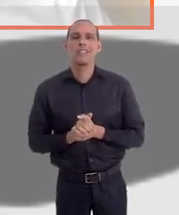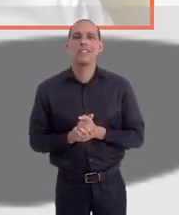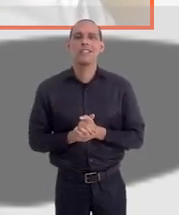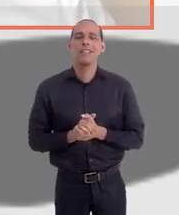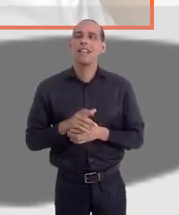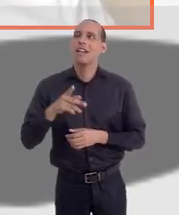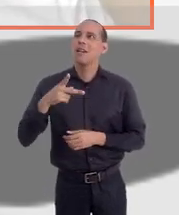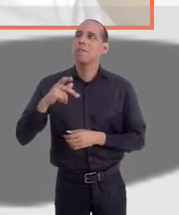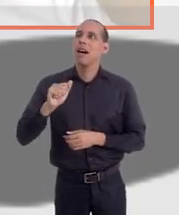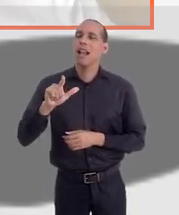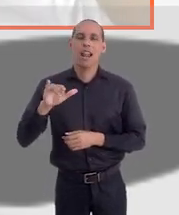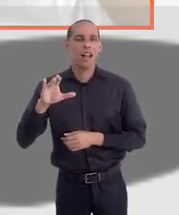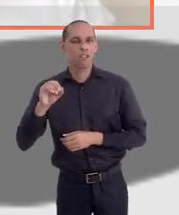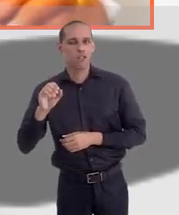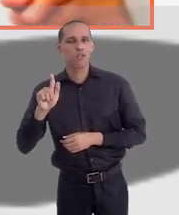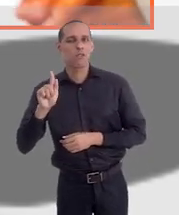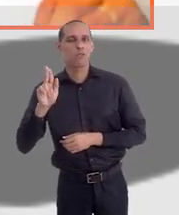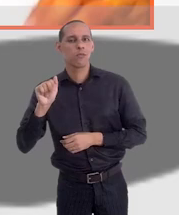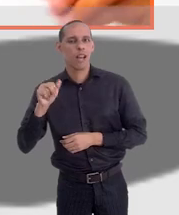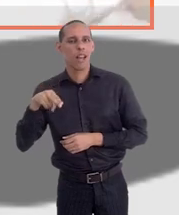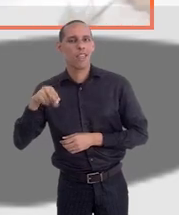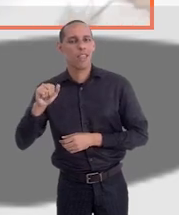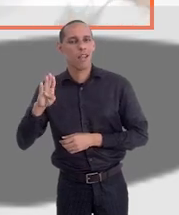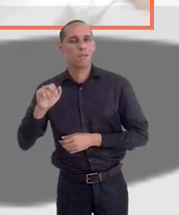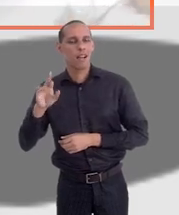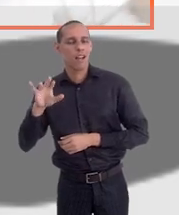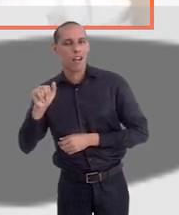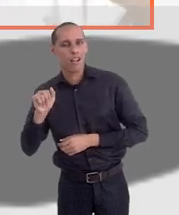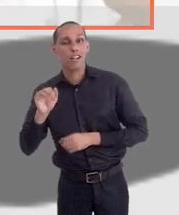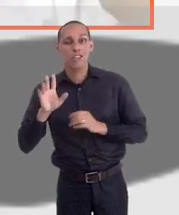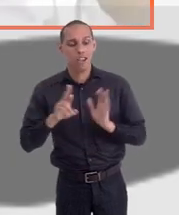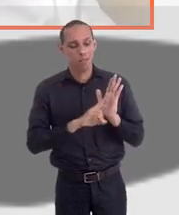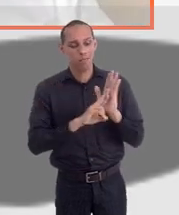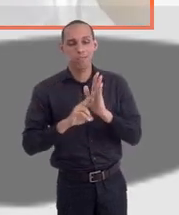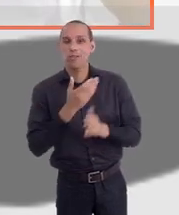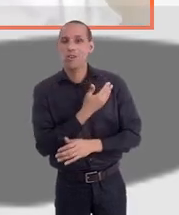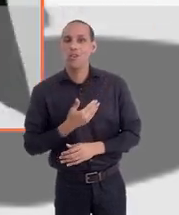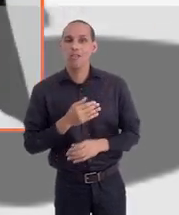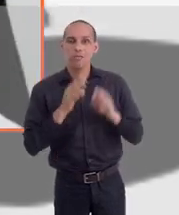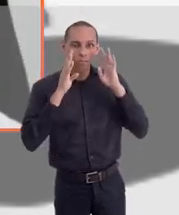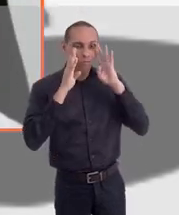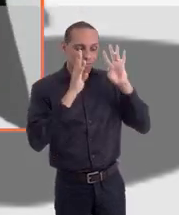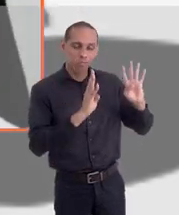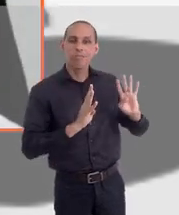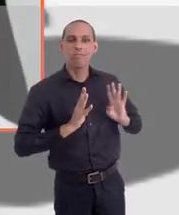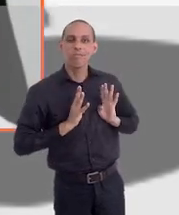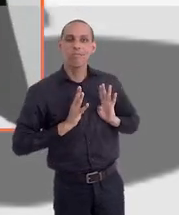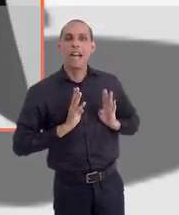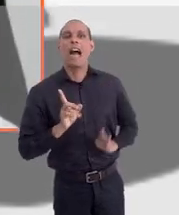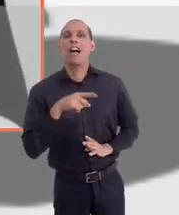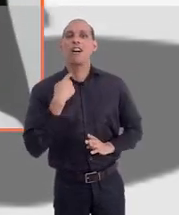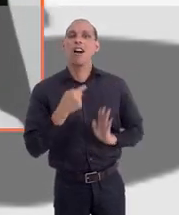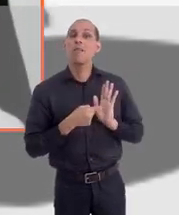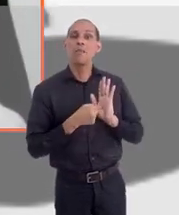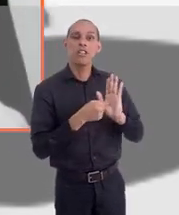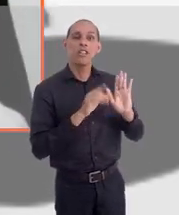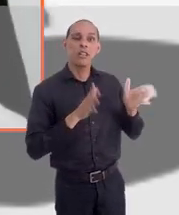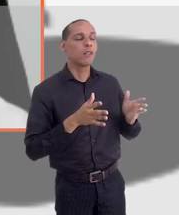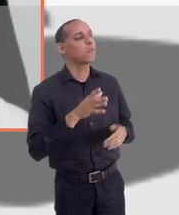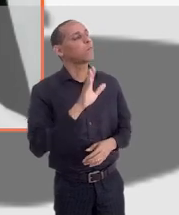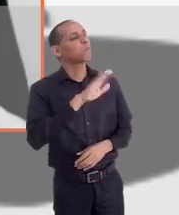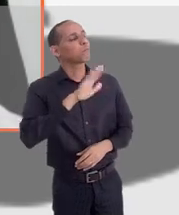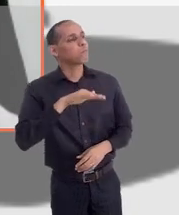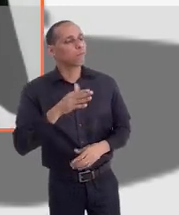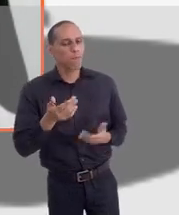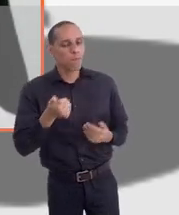Palácio Guanabara, em que o representante do governo já nos ouviu. Então, a gente está começando a mostrar o seguinte,